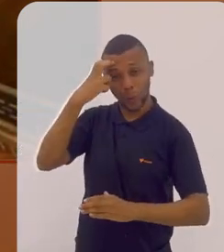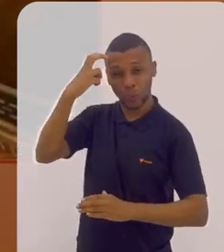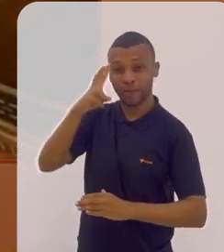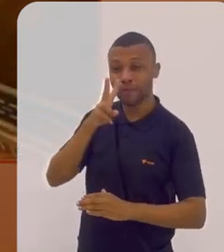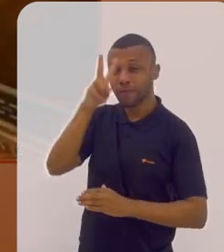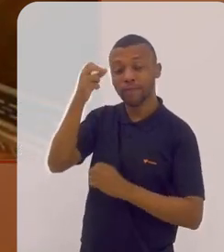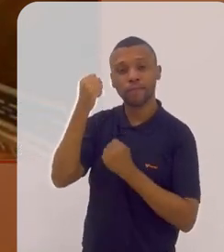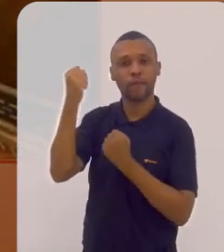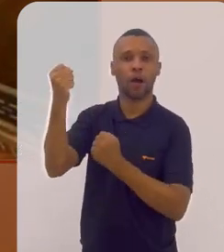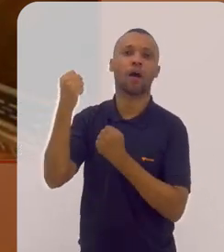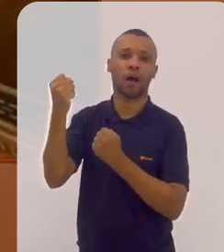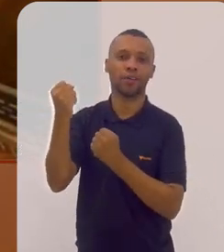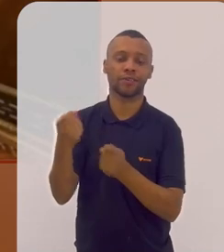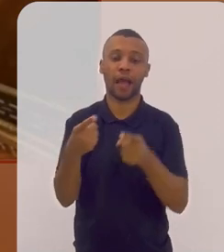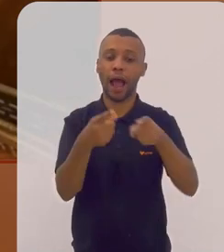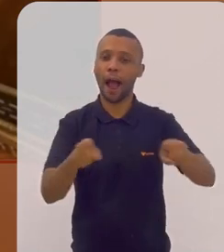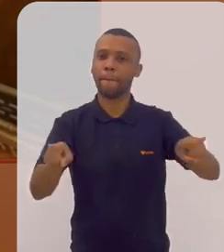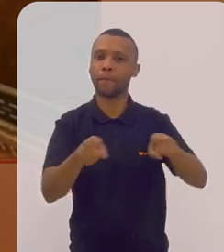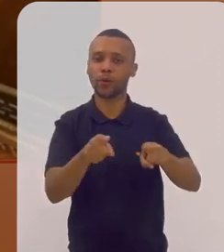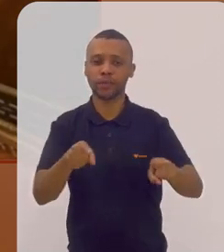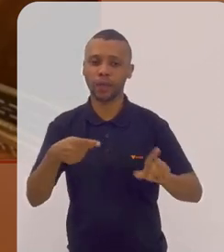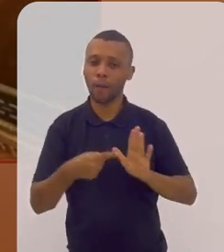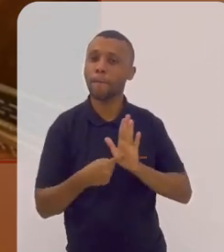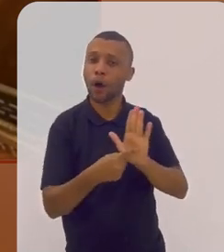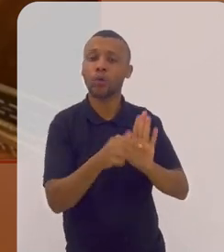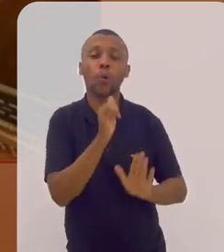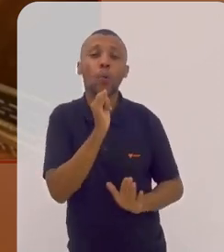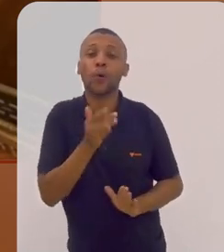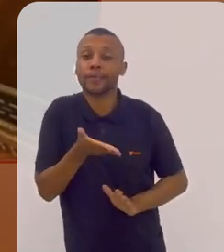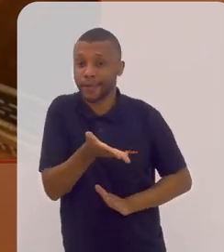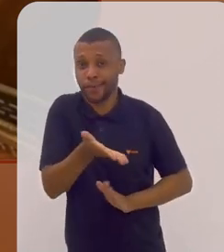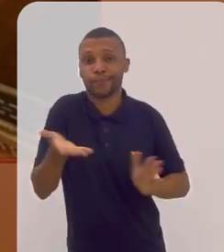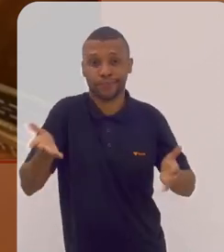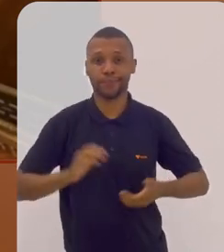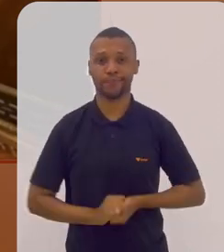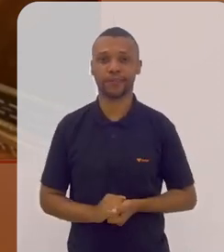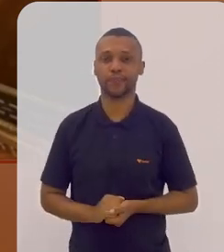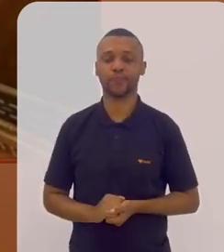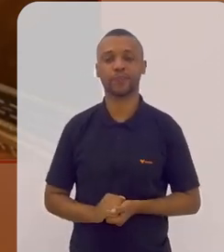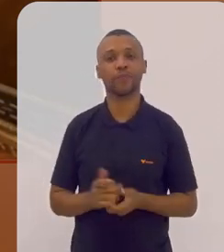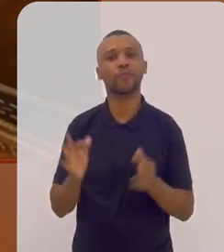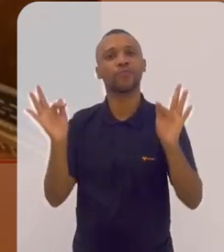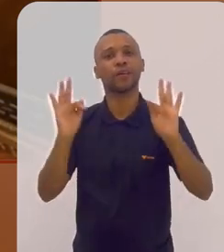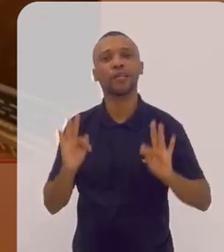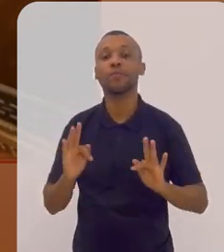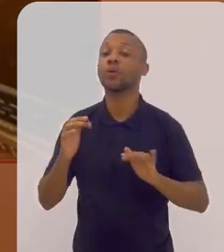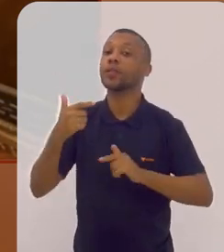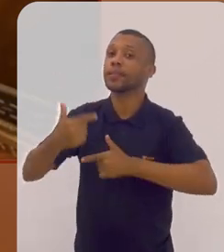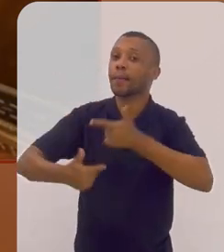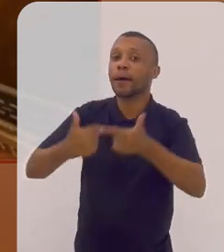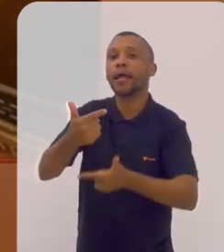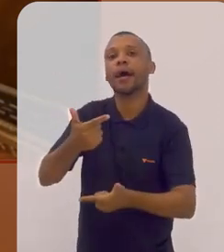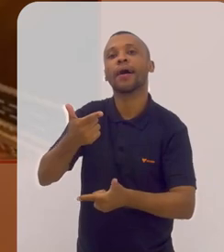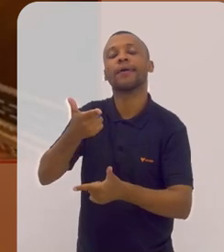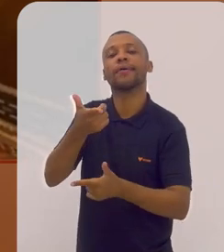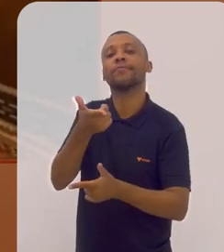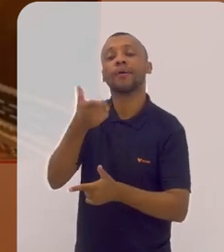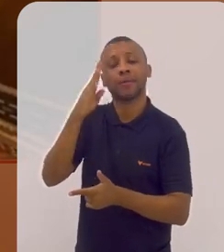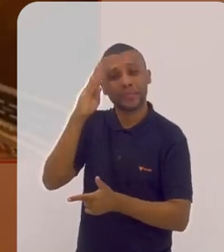tão pujante. E a música é um exemplo disso. Então, fico muito feliz também por prestar serviço